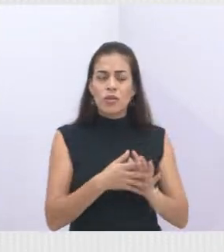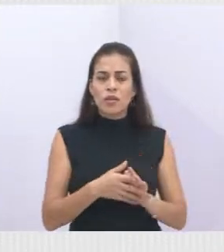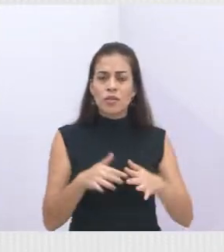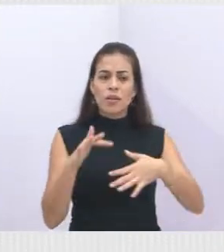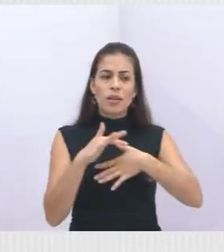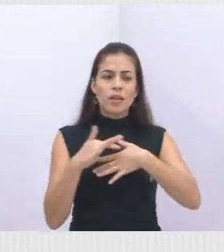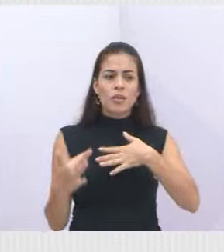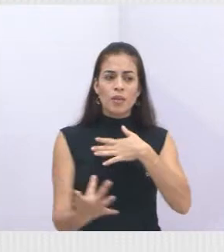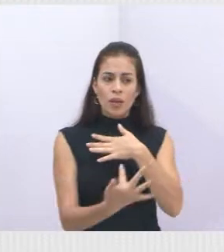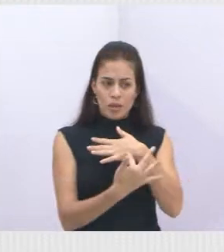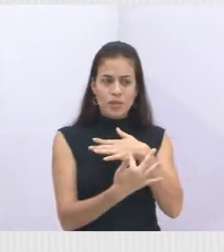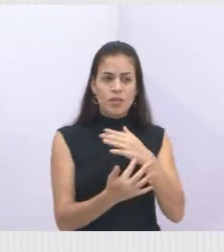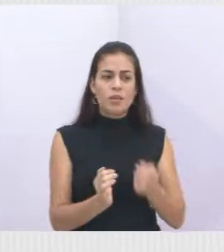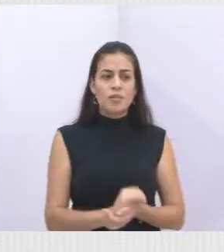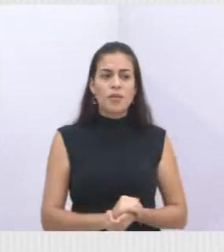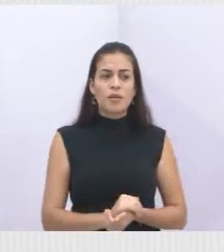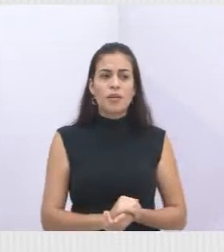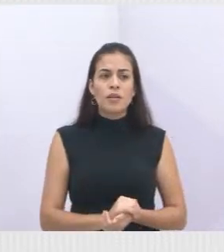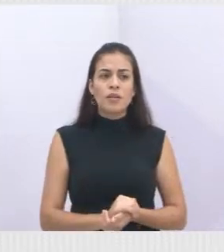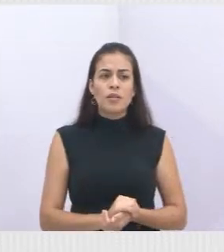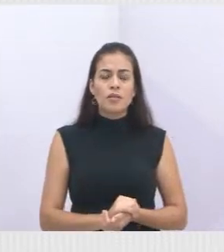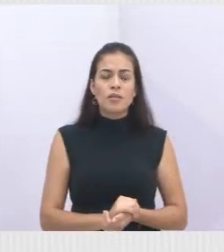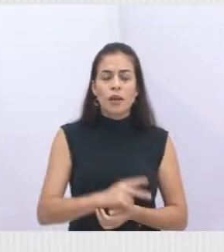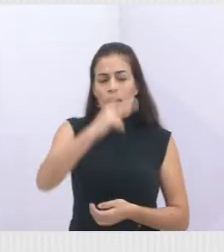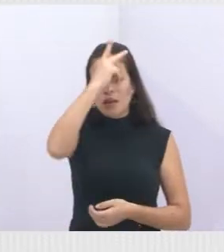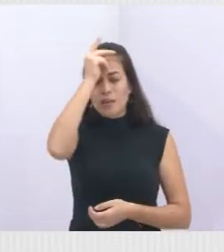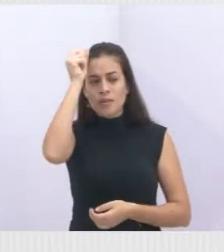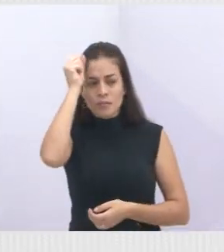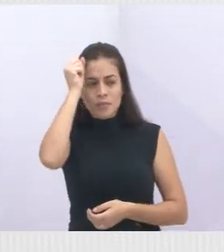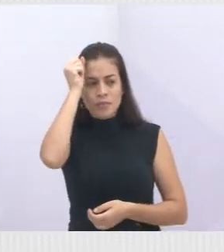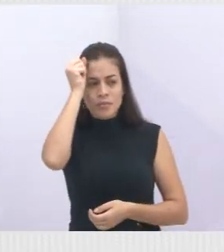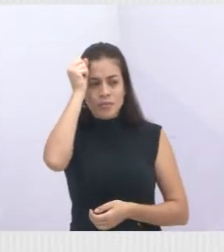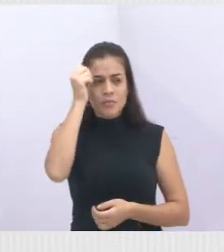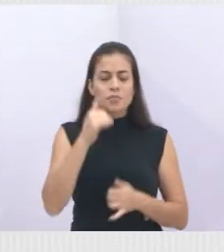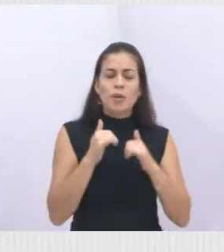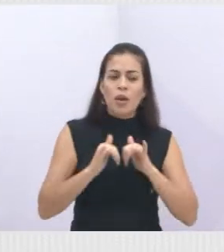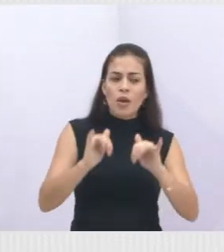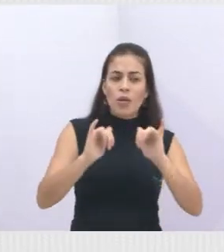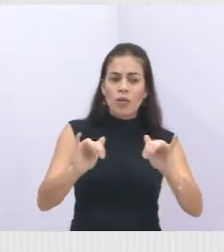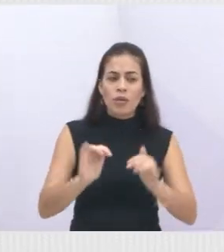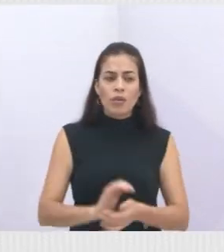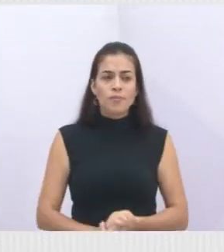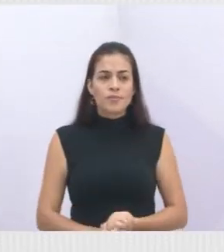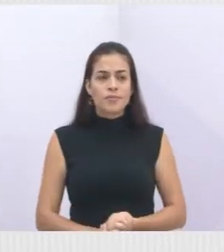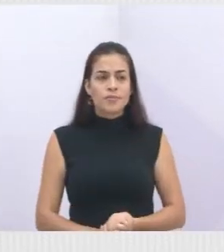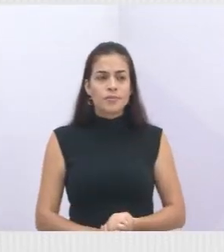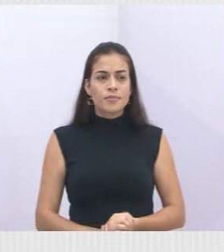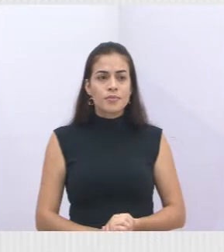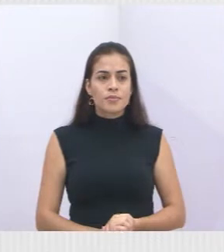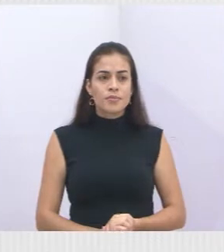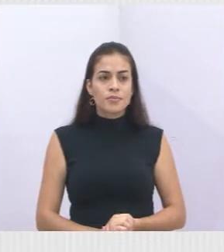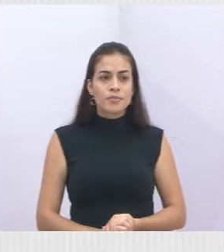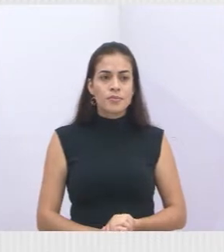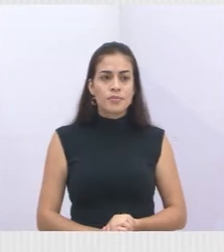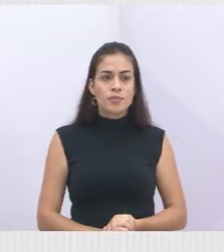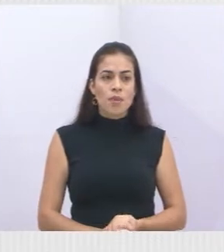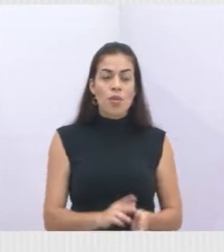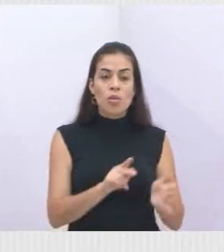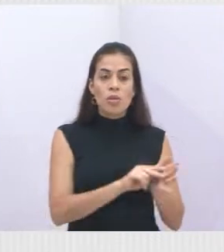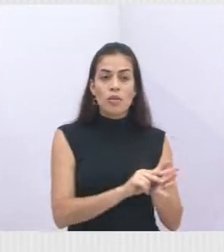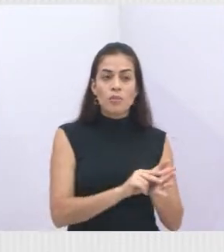começou a divulgar o trabalho sobre um termo de colaboração que foi firmado com a